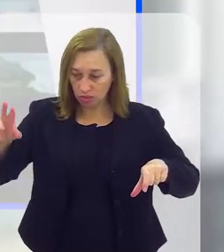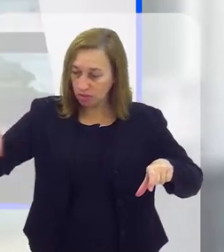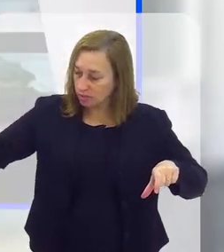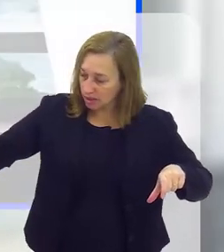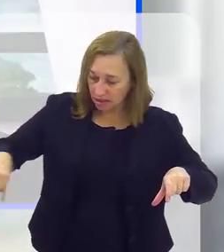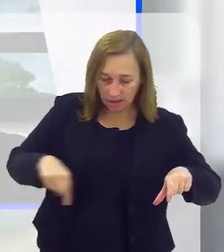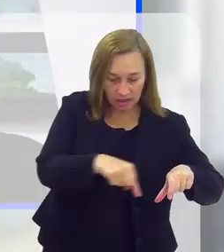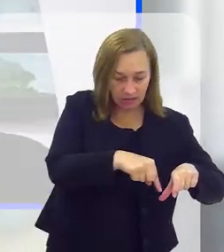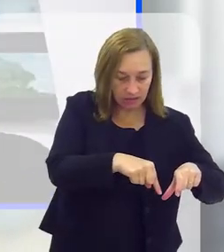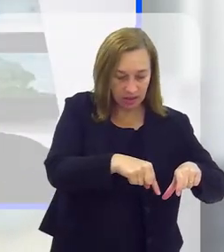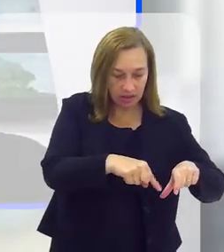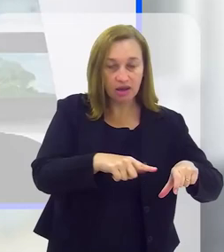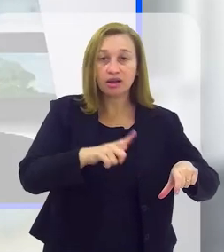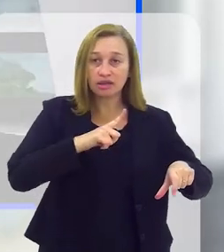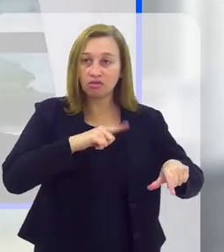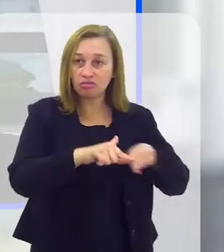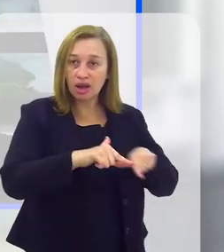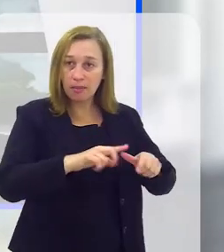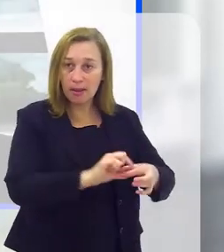um trabalho aí.